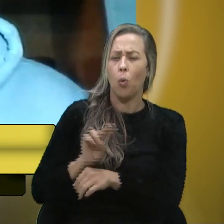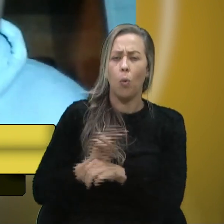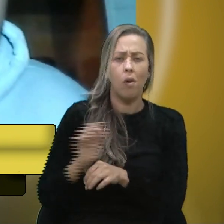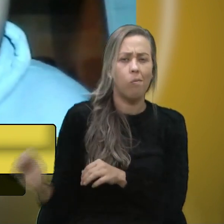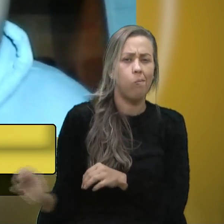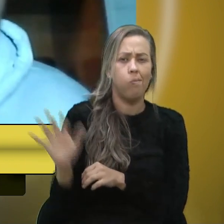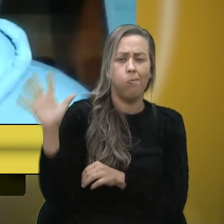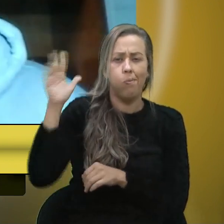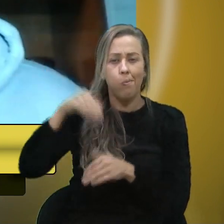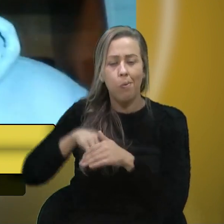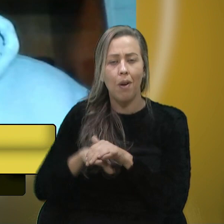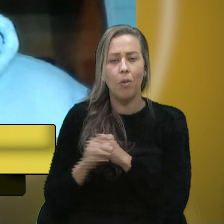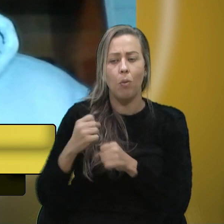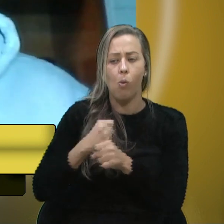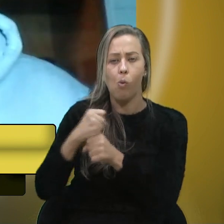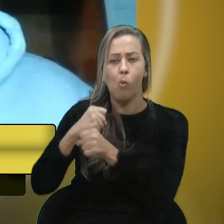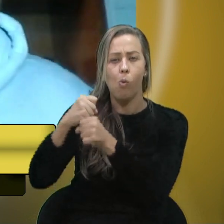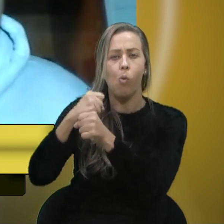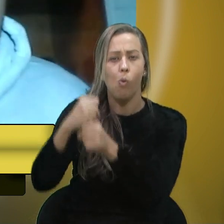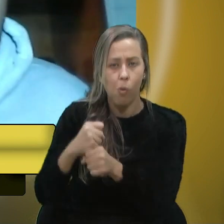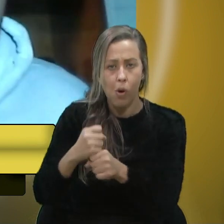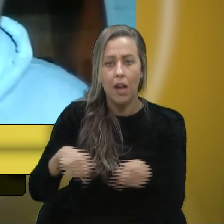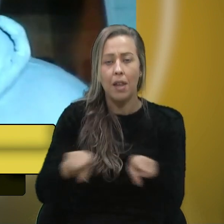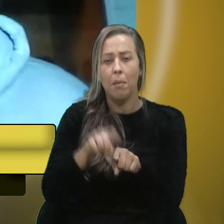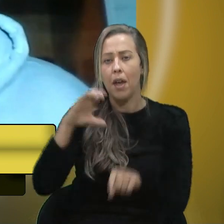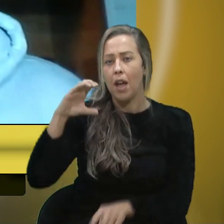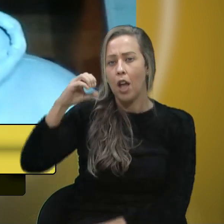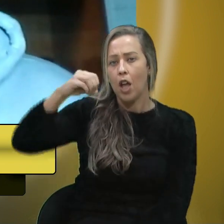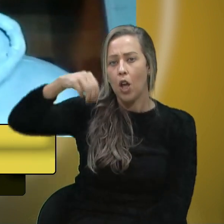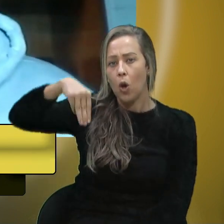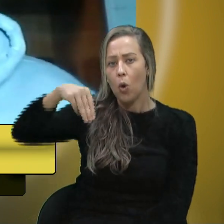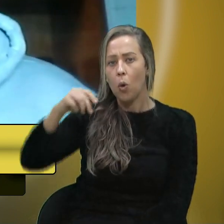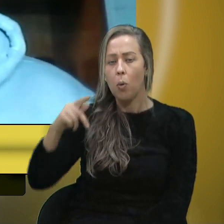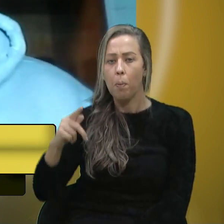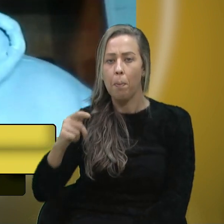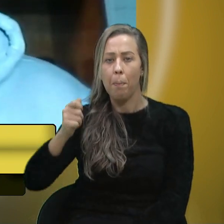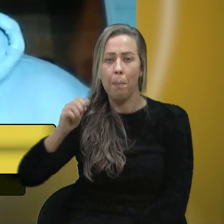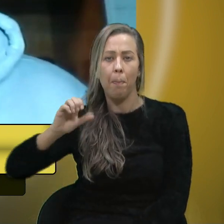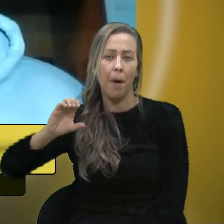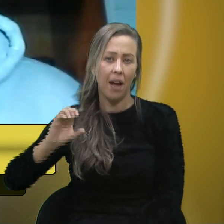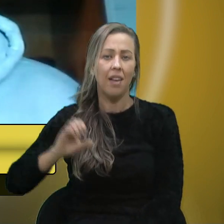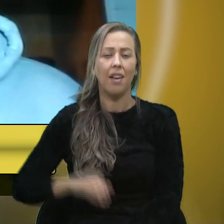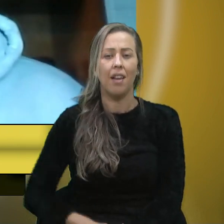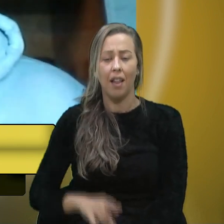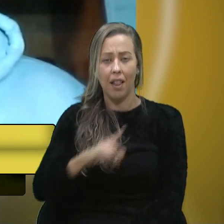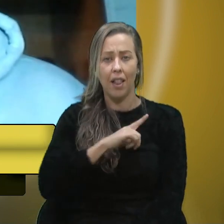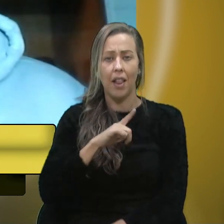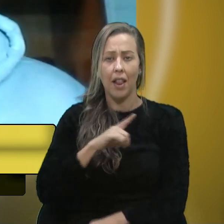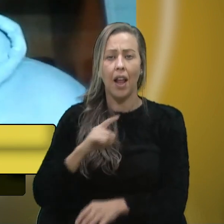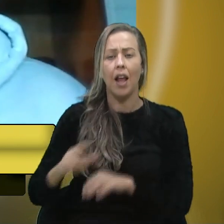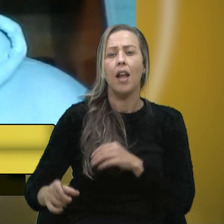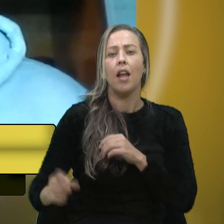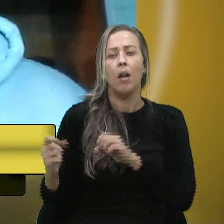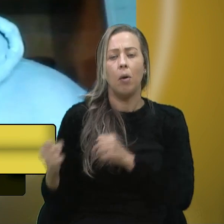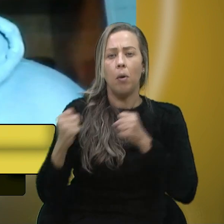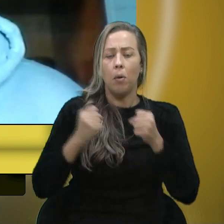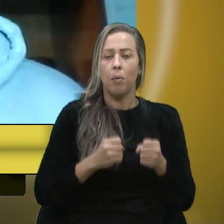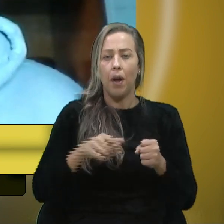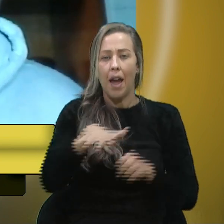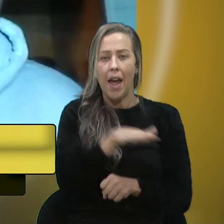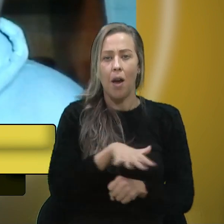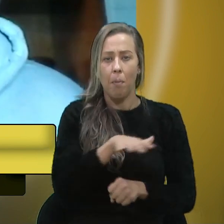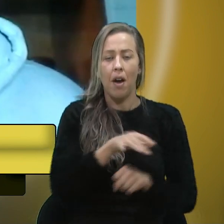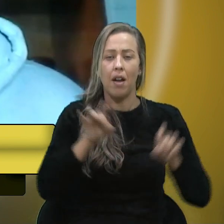resguardado também pelo compac nós temos no poder público o DIPAC que é um departamento